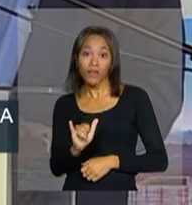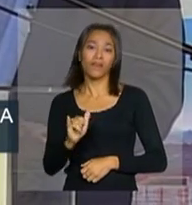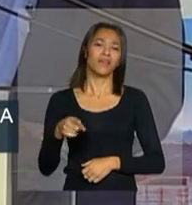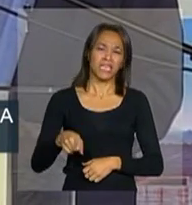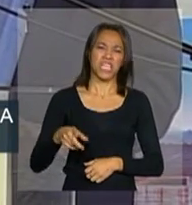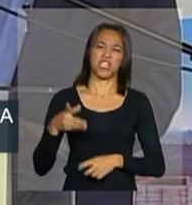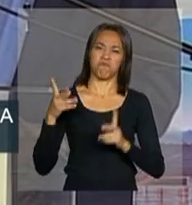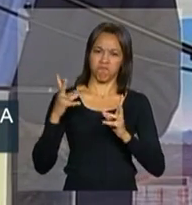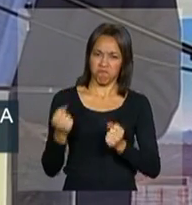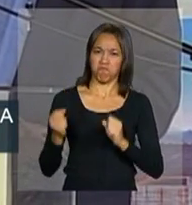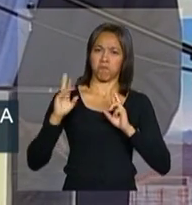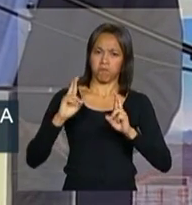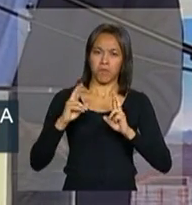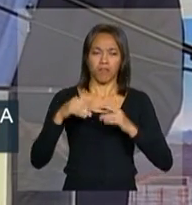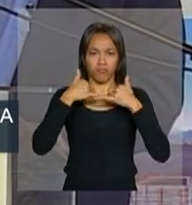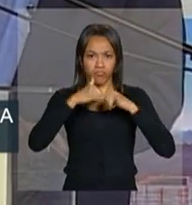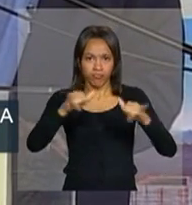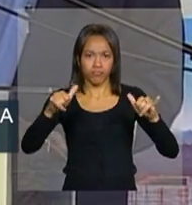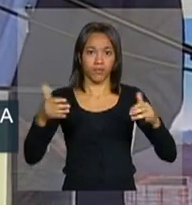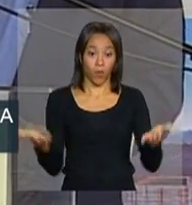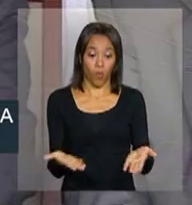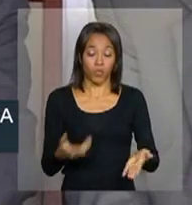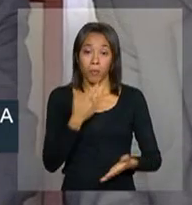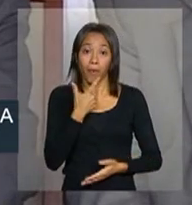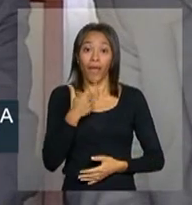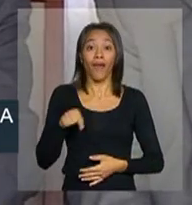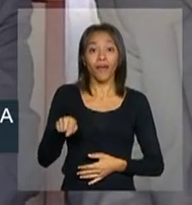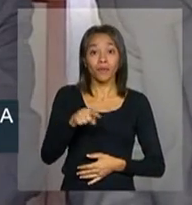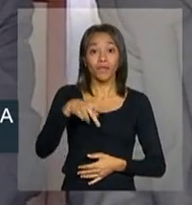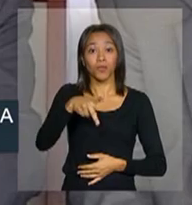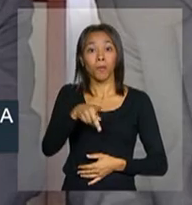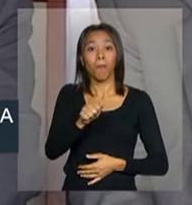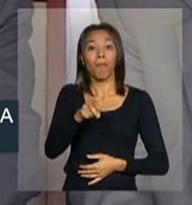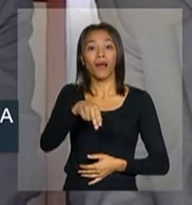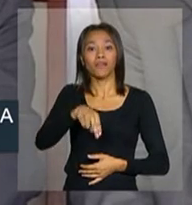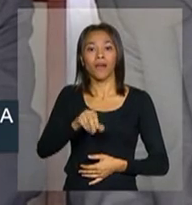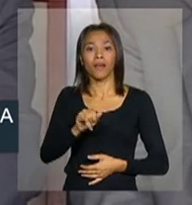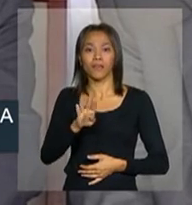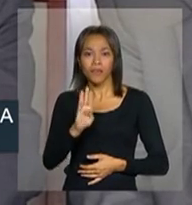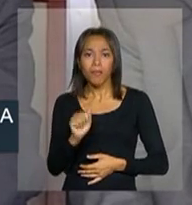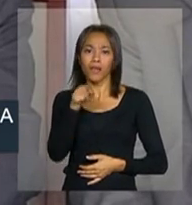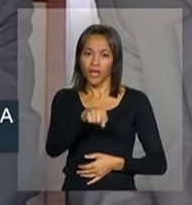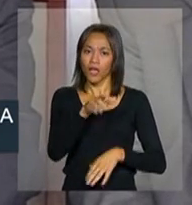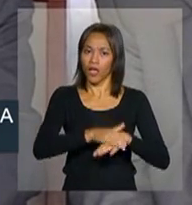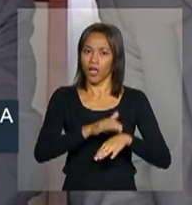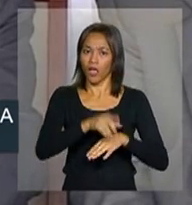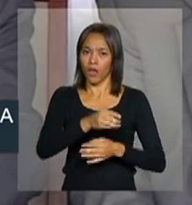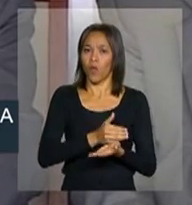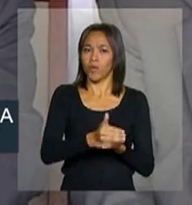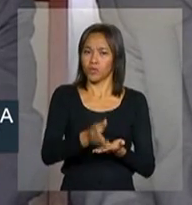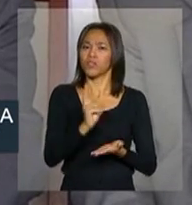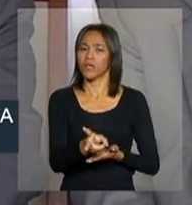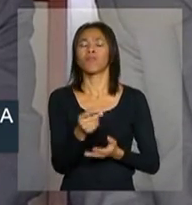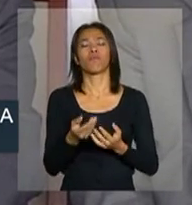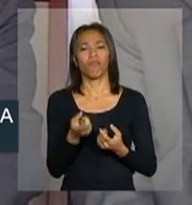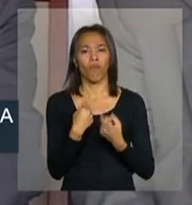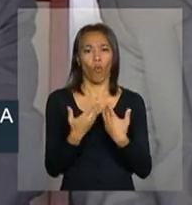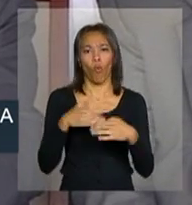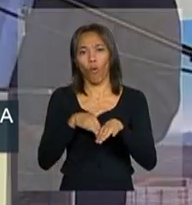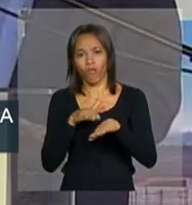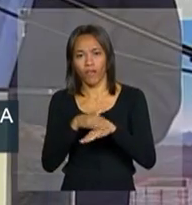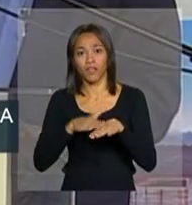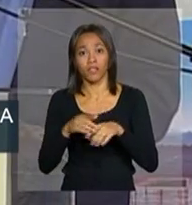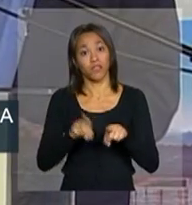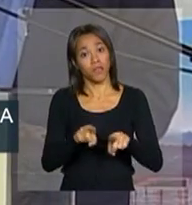hidroeletricidade no Brasil, com usinas aqui perto, no Parnaíba, que ele iniciou e que sempre comenta isso, e outras que nós